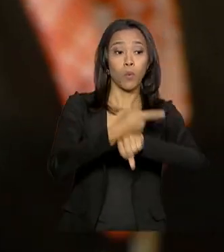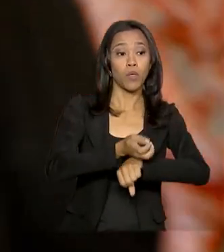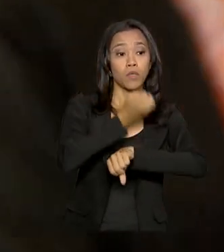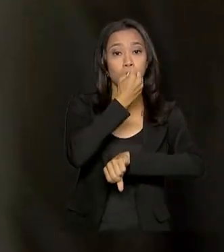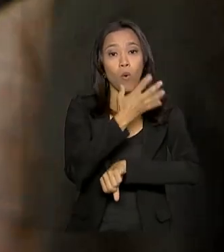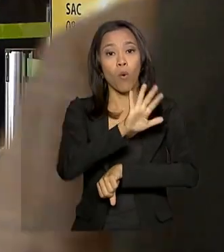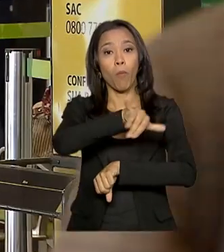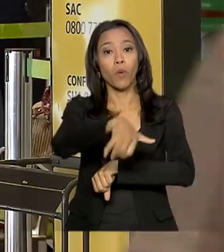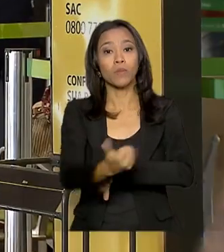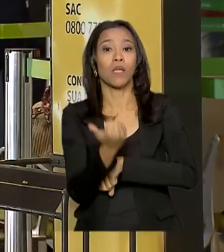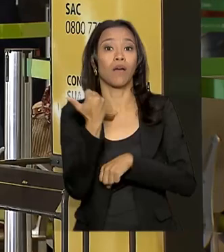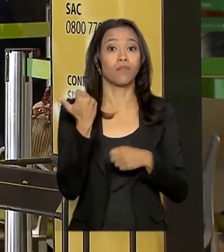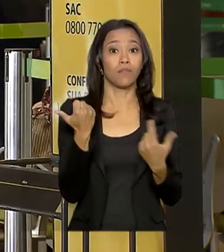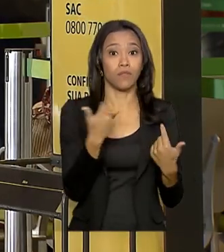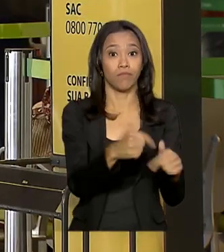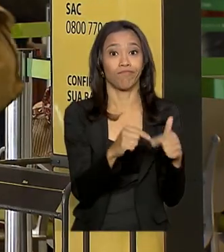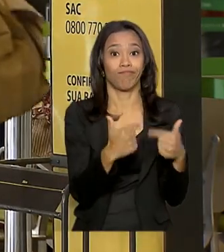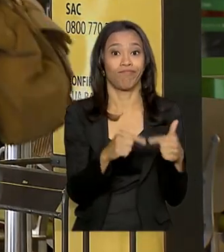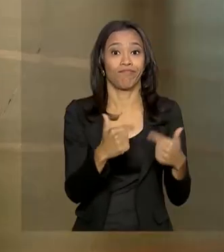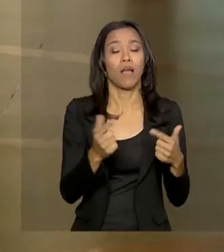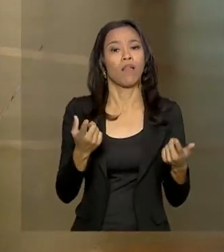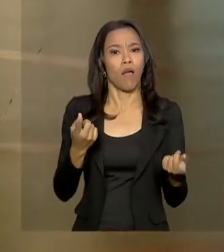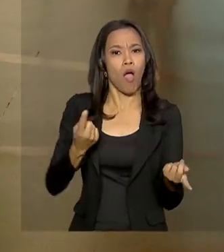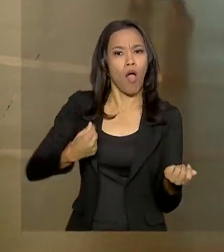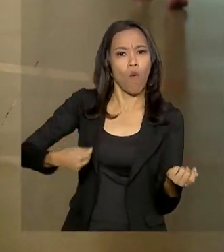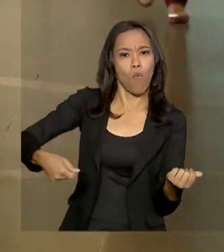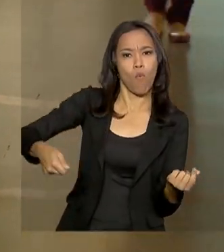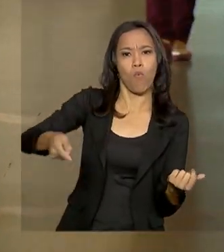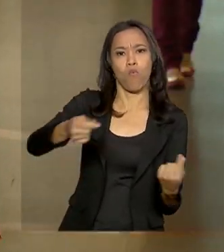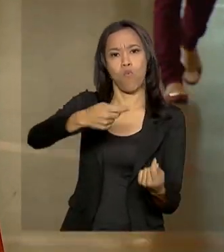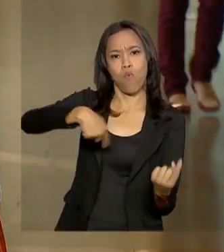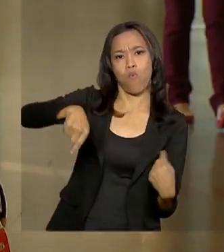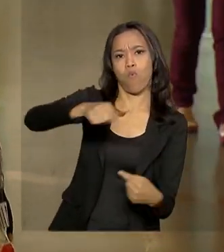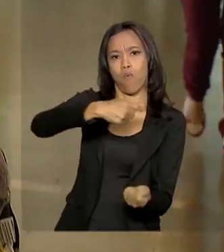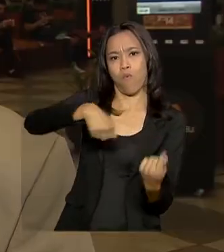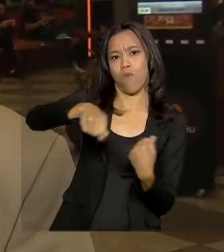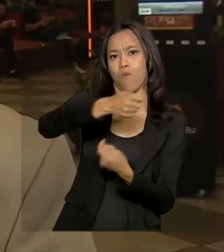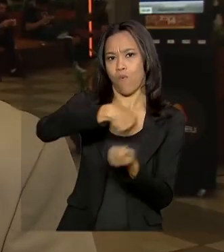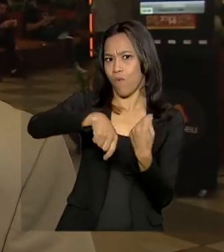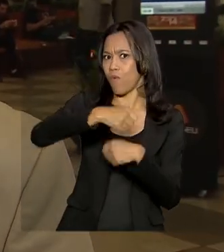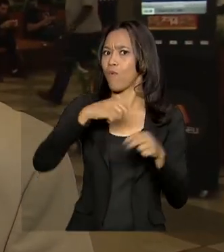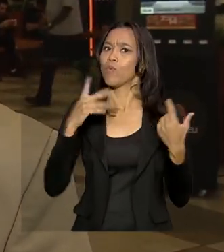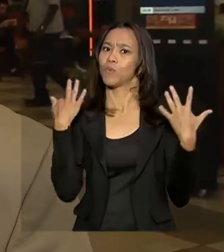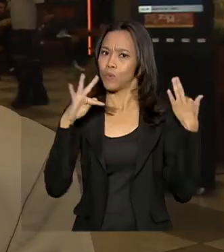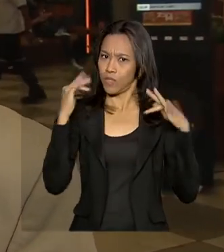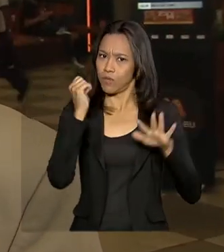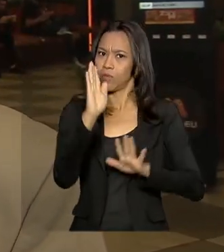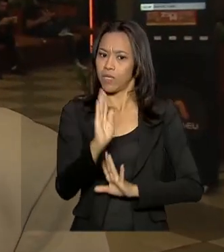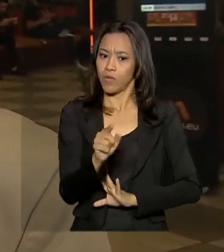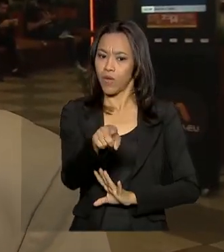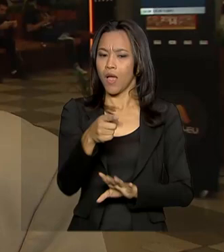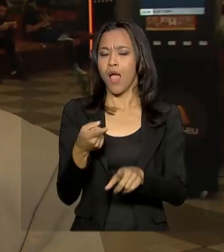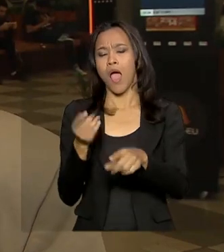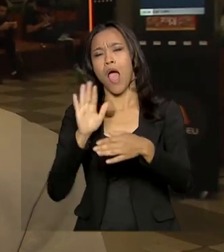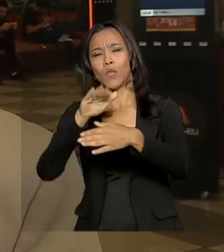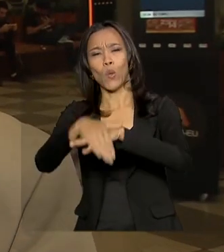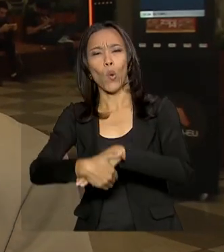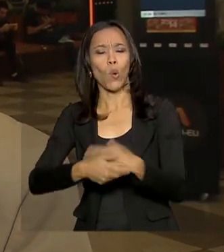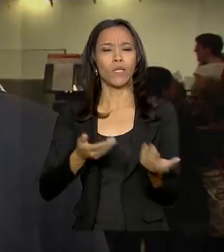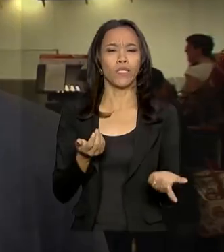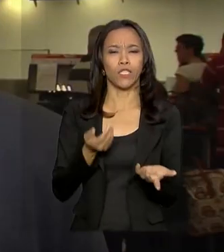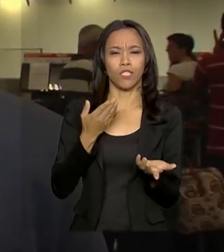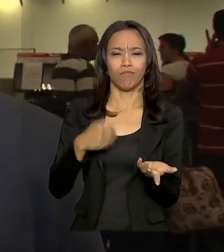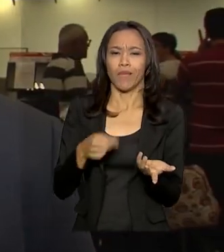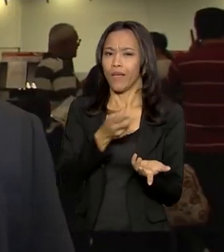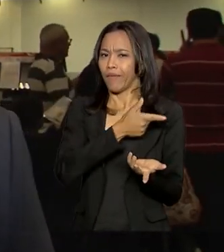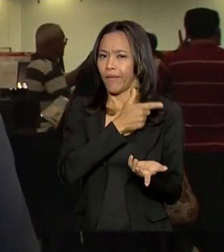oportunidades de mercado, acabam movimentando a infraestrutura turística do país. Sair para jantar à noite, tomar uma cerveja diferente.